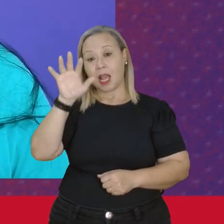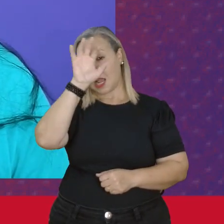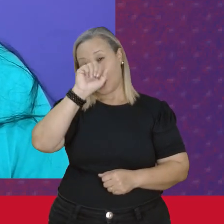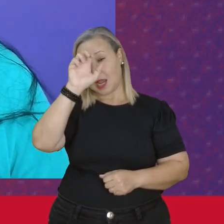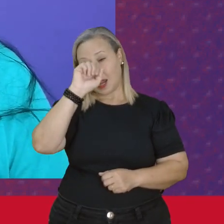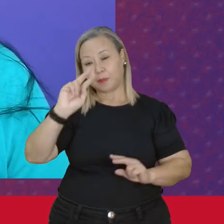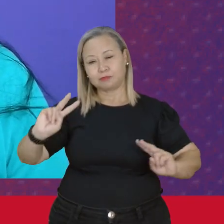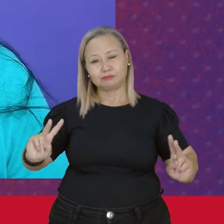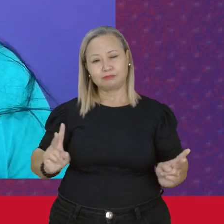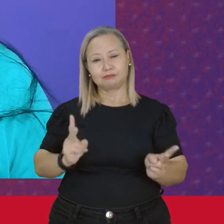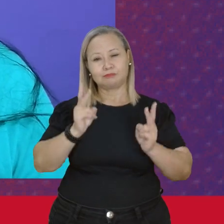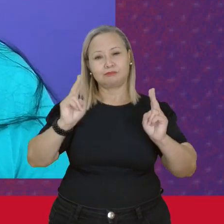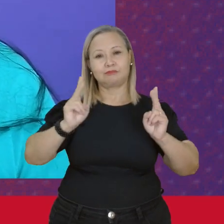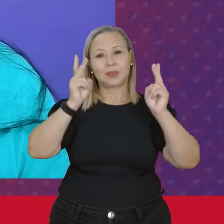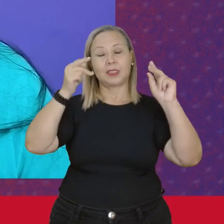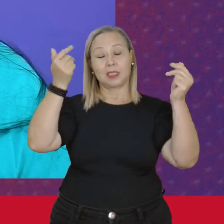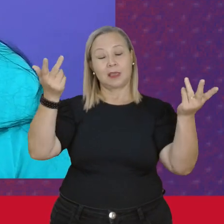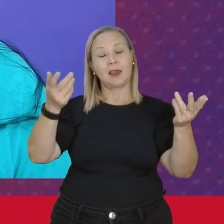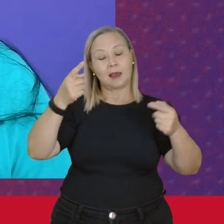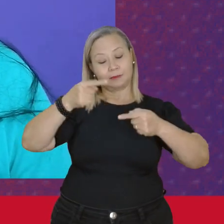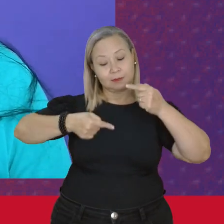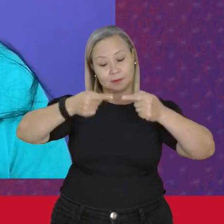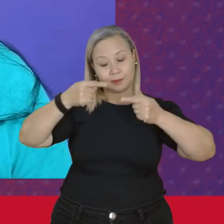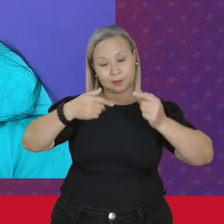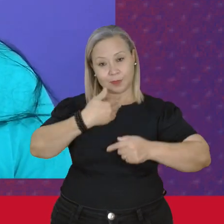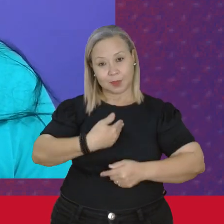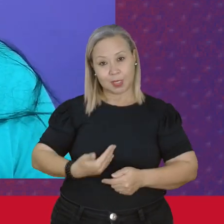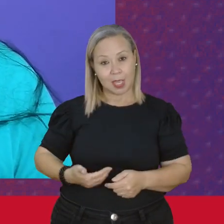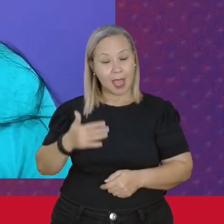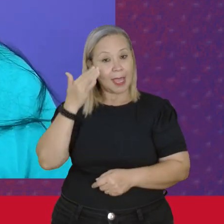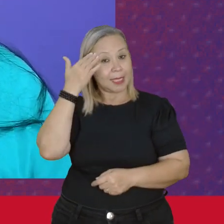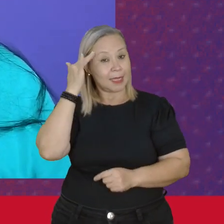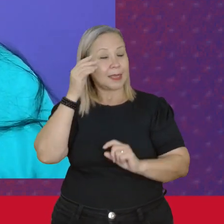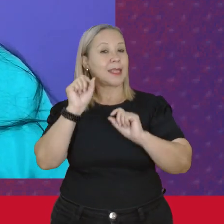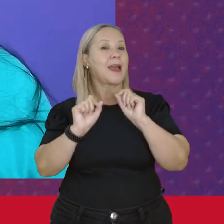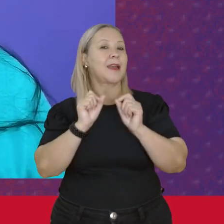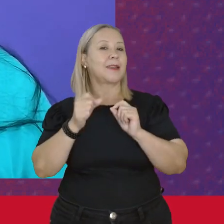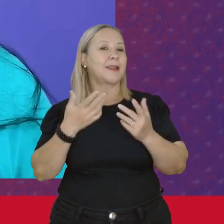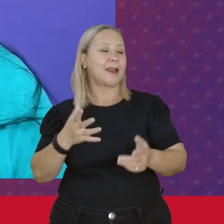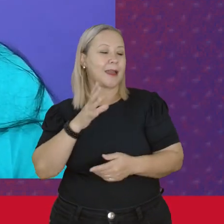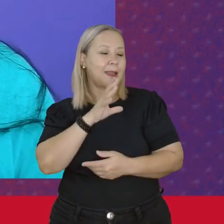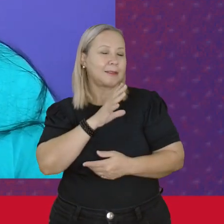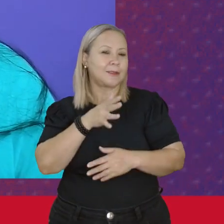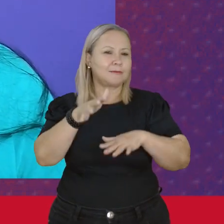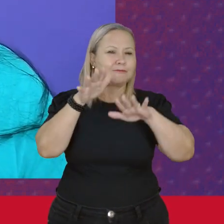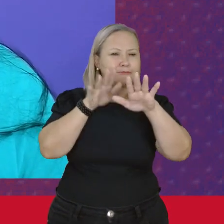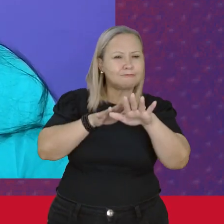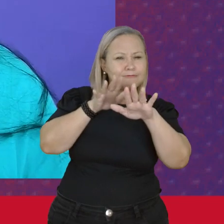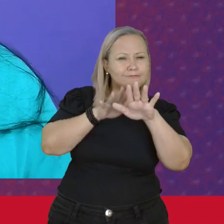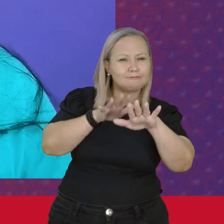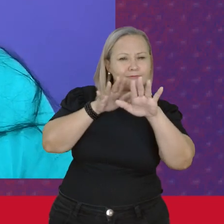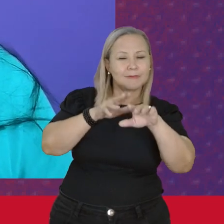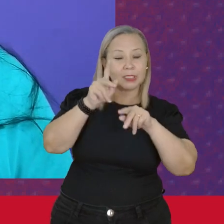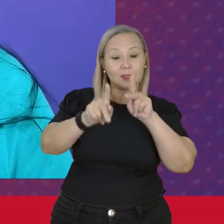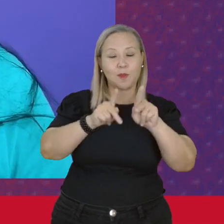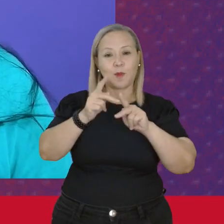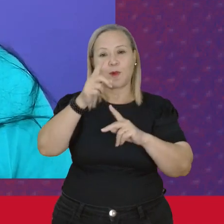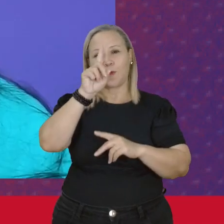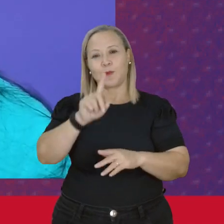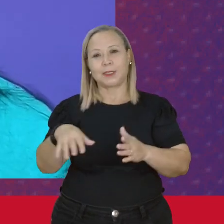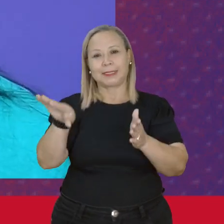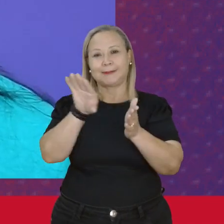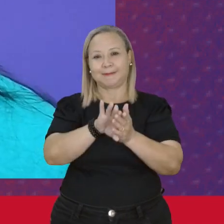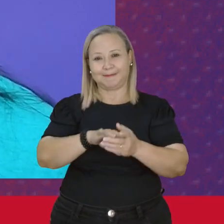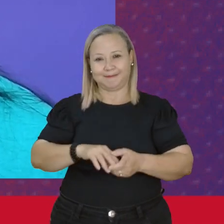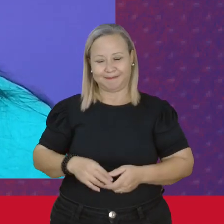valorizar As políticas públicas Entender Que é com a movimentação Do povo Que os direitos chegam